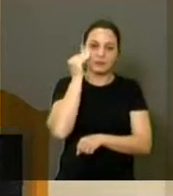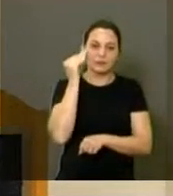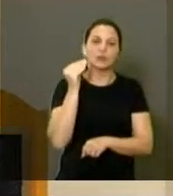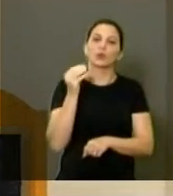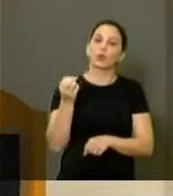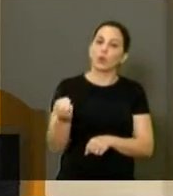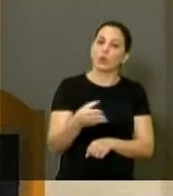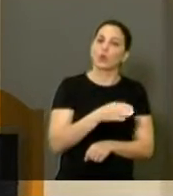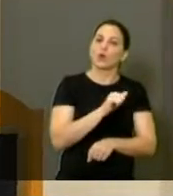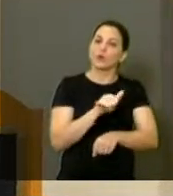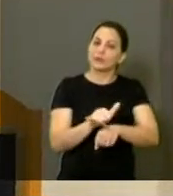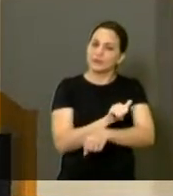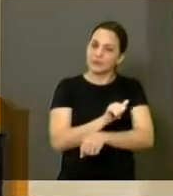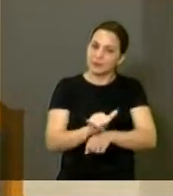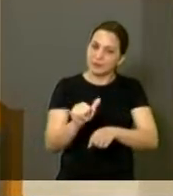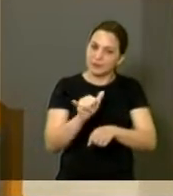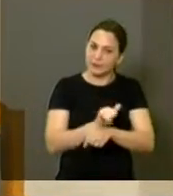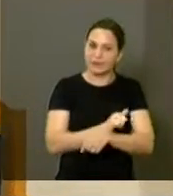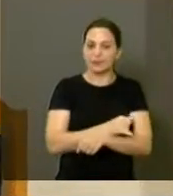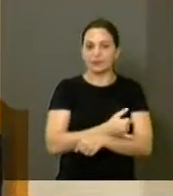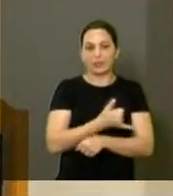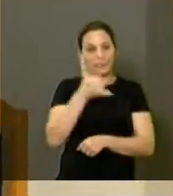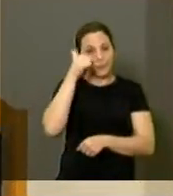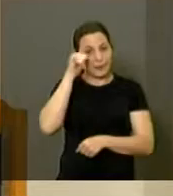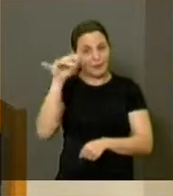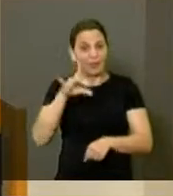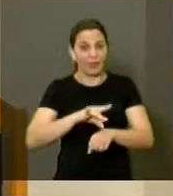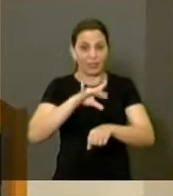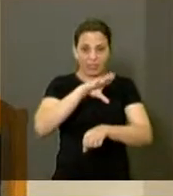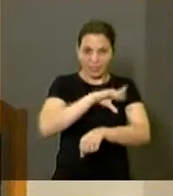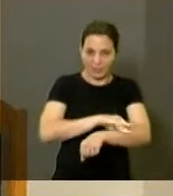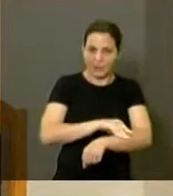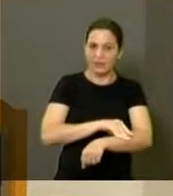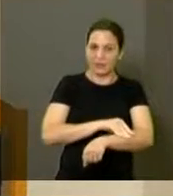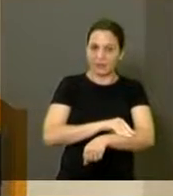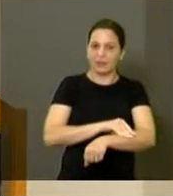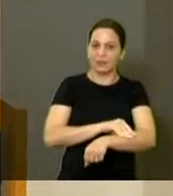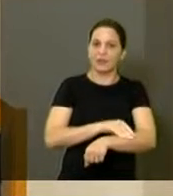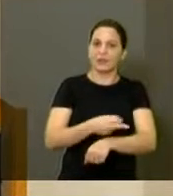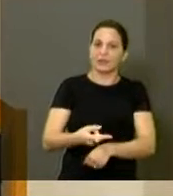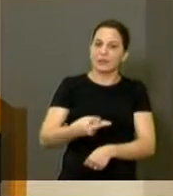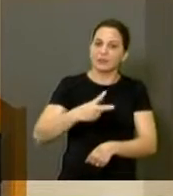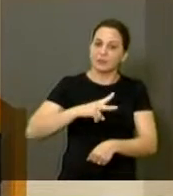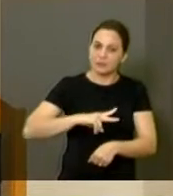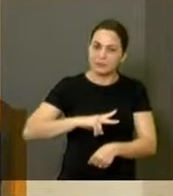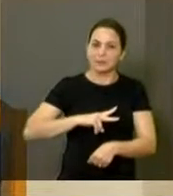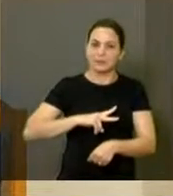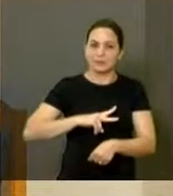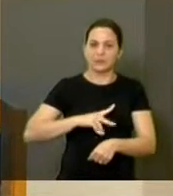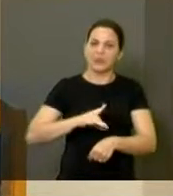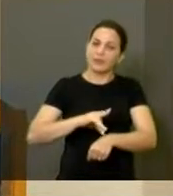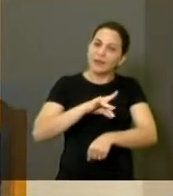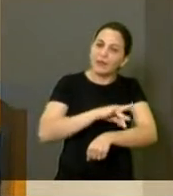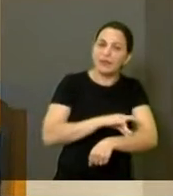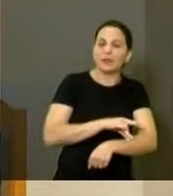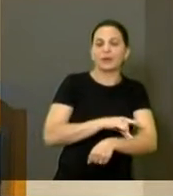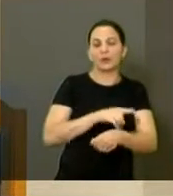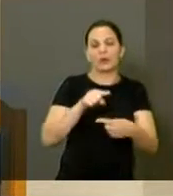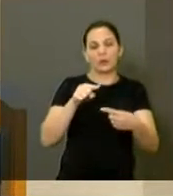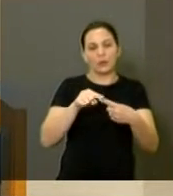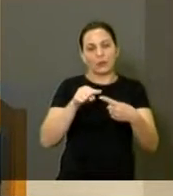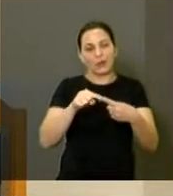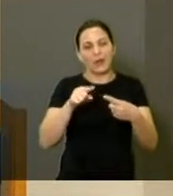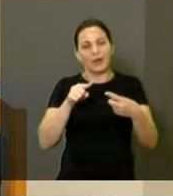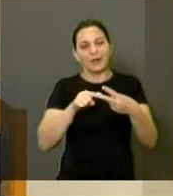estratégia para combater o mosquito Aedes aegypti, que transmite não só a dengue, mas o zika vírus e o